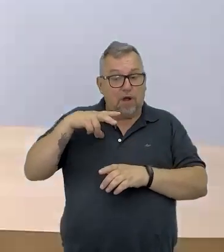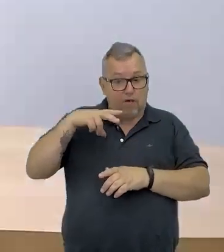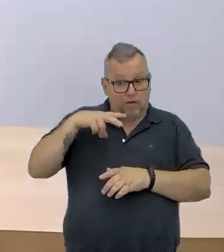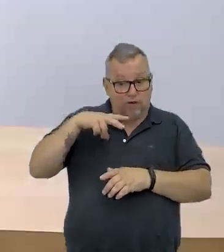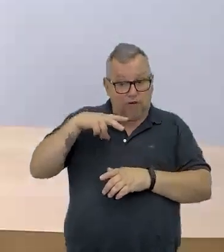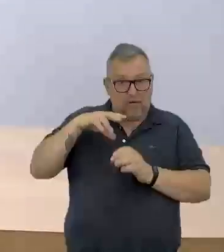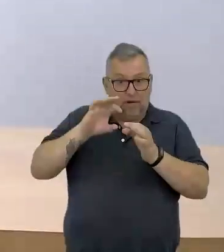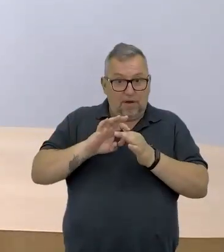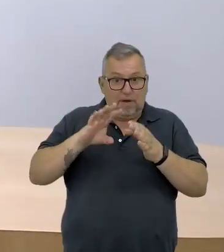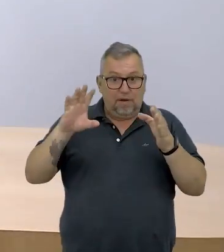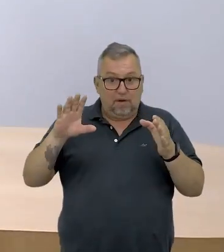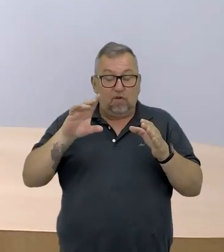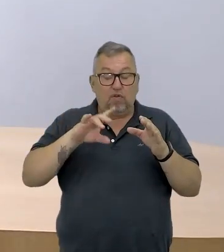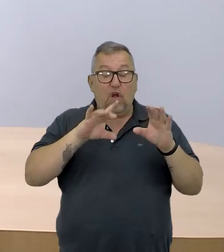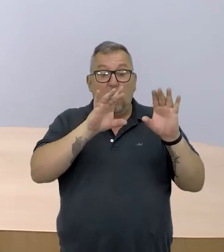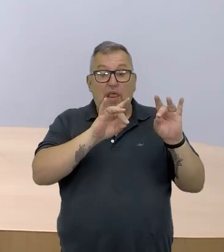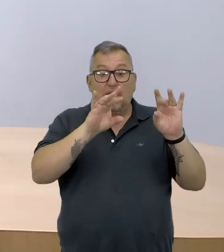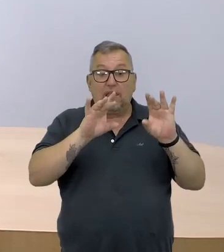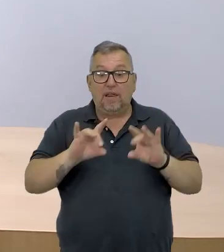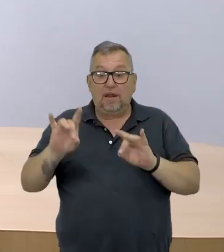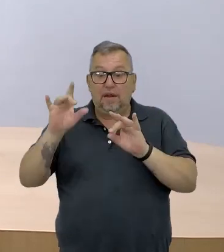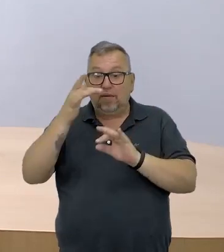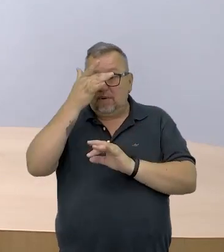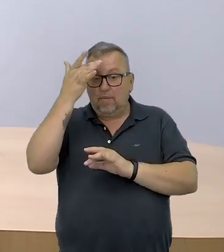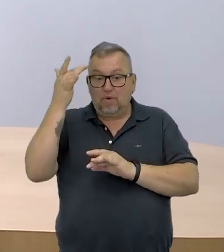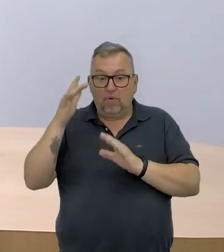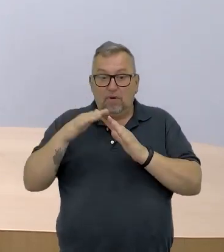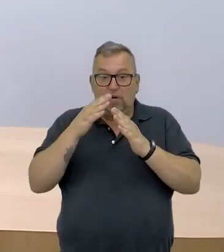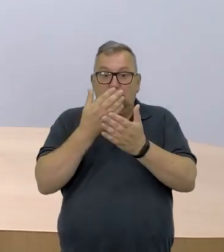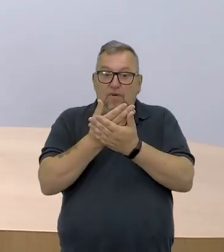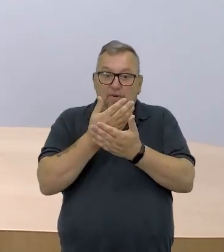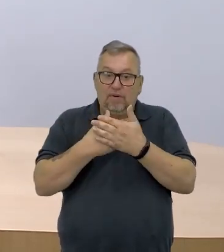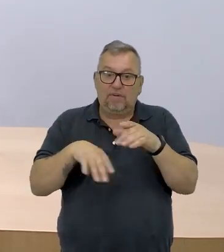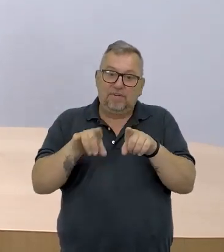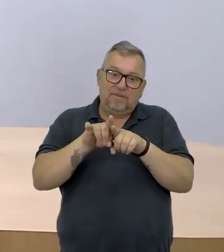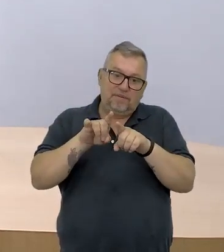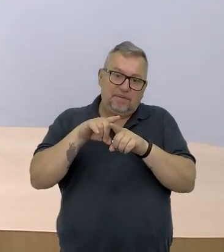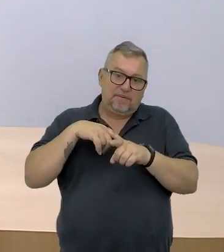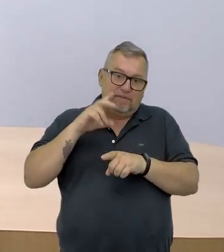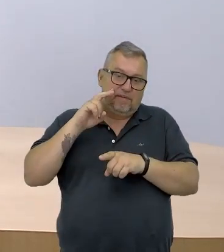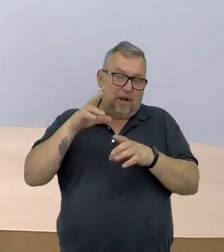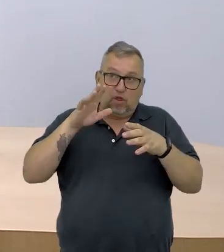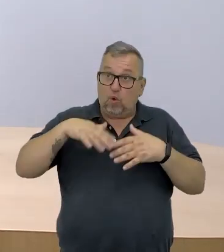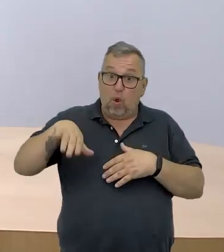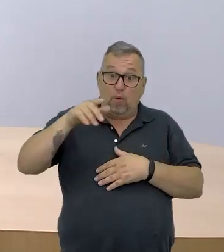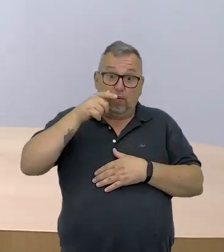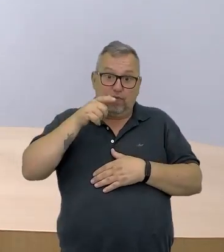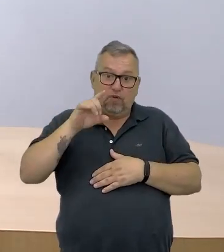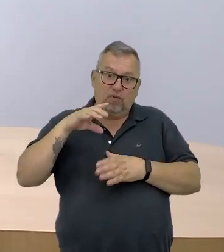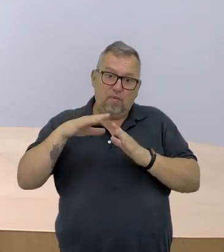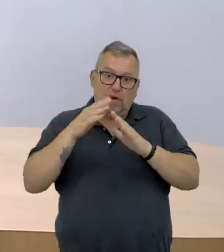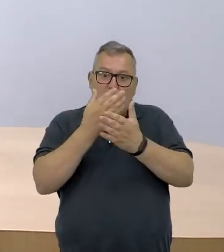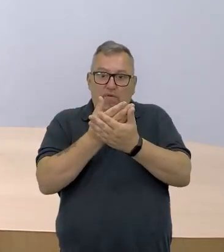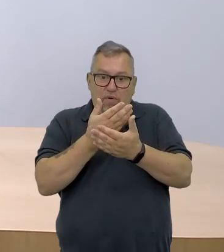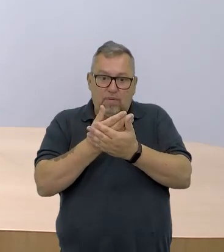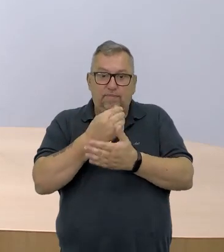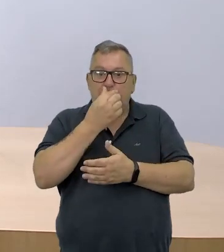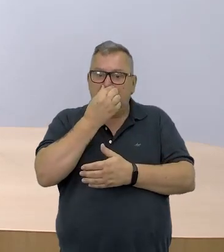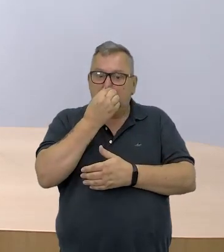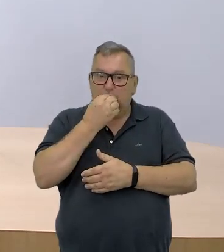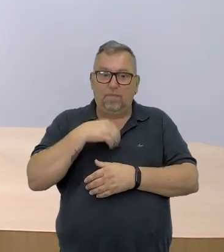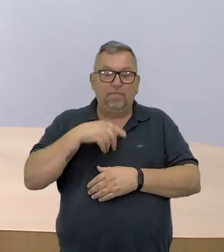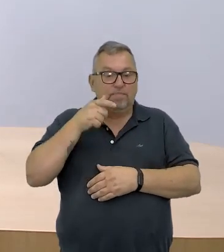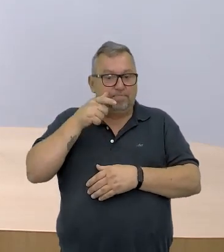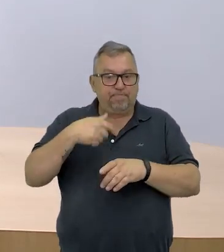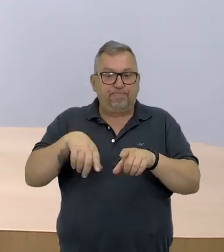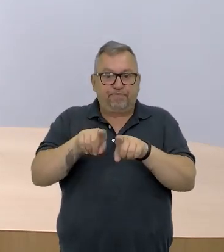disponibilizar somente links para a comunidade escolar. Então não vai estar aberto para todo o público. Somente para a escola. Pode ser interessante